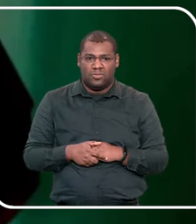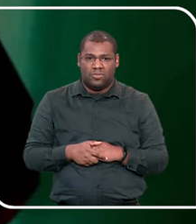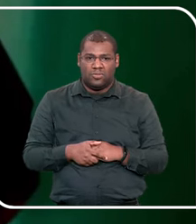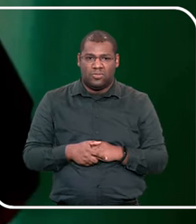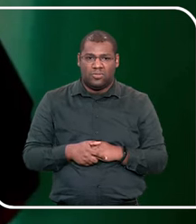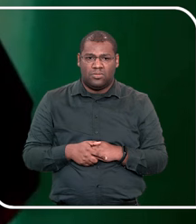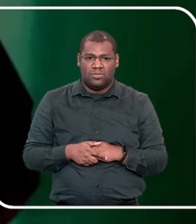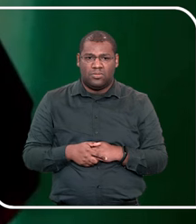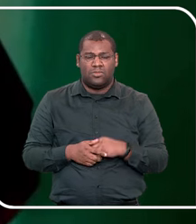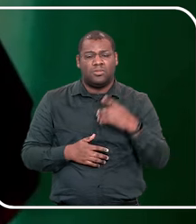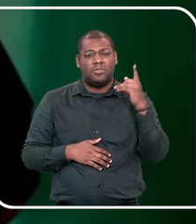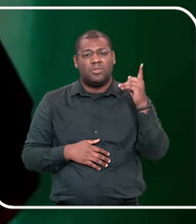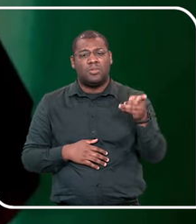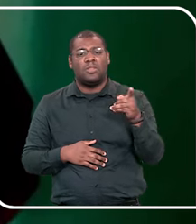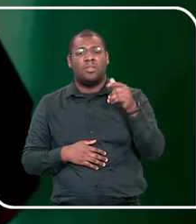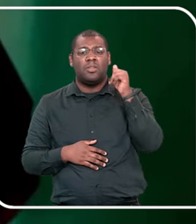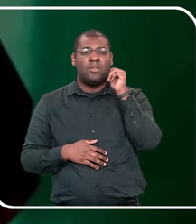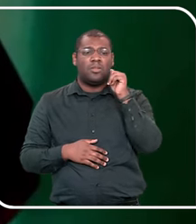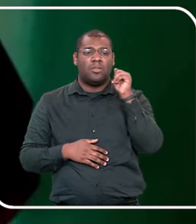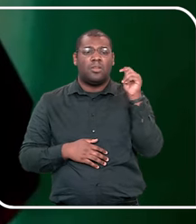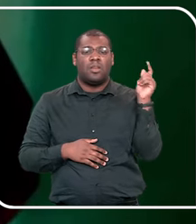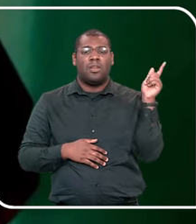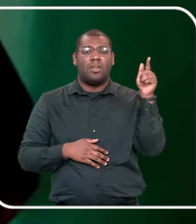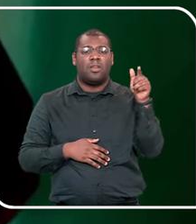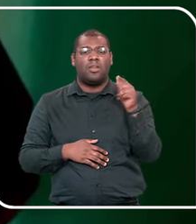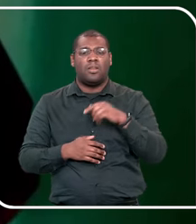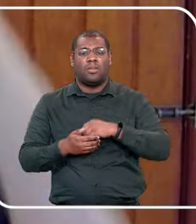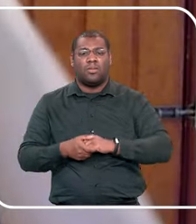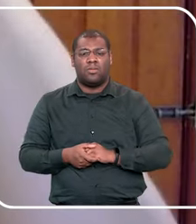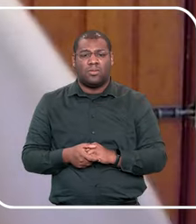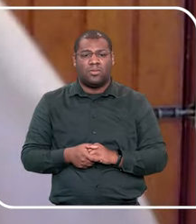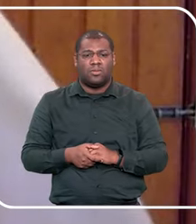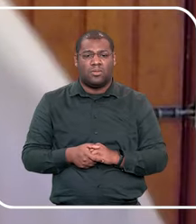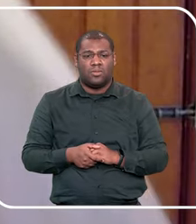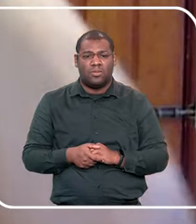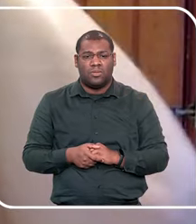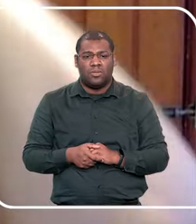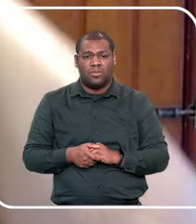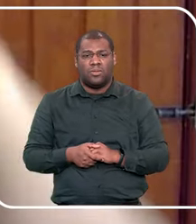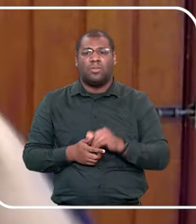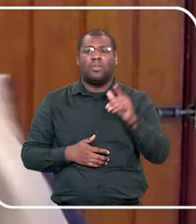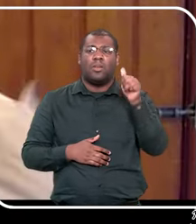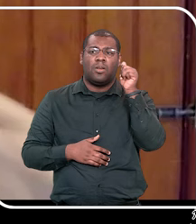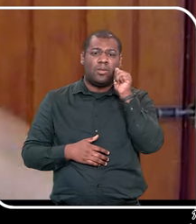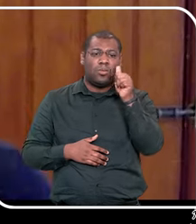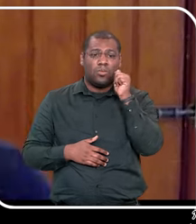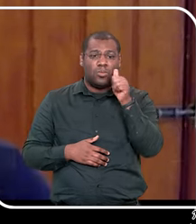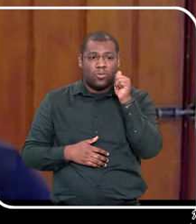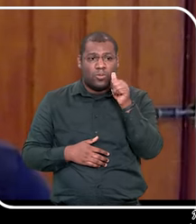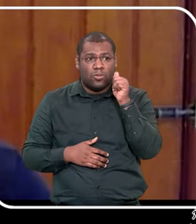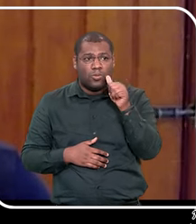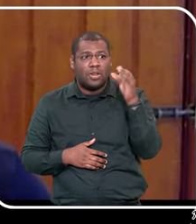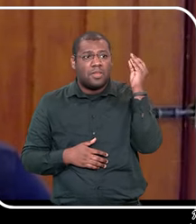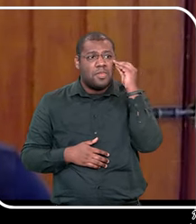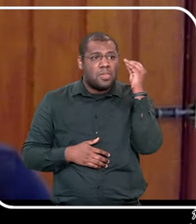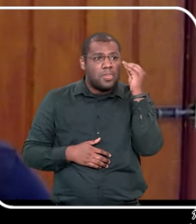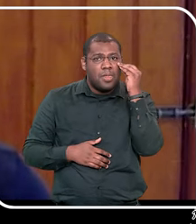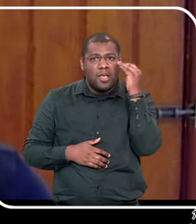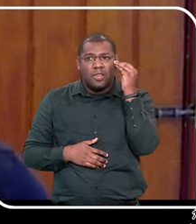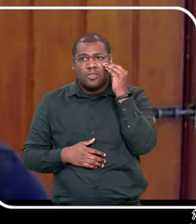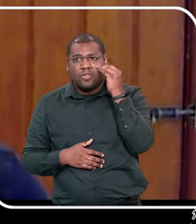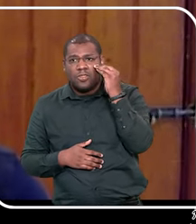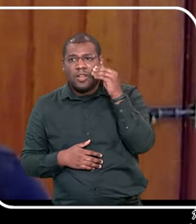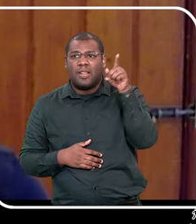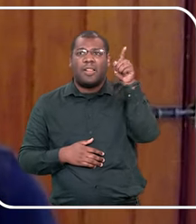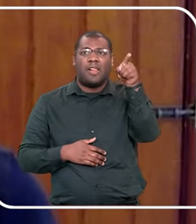proteção, ela se partiu, porque estava completamente ressecada pelo tempo. Então, ela foi testar todas e todas estavam ressecadas, ou